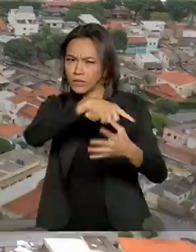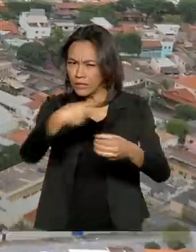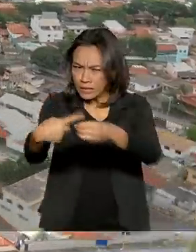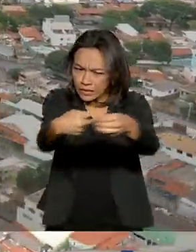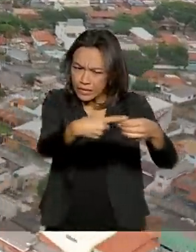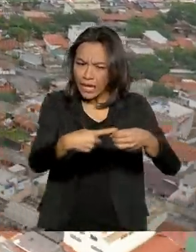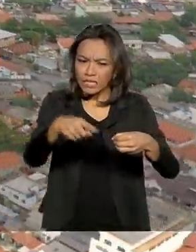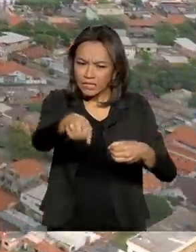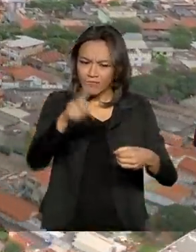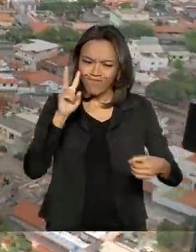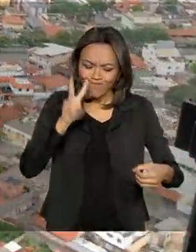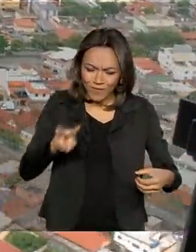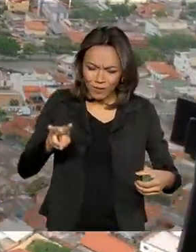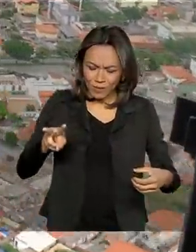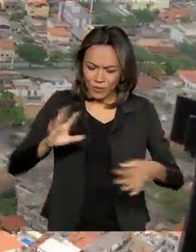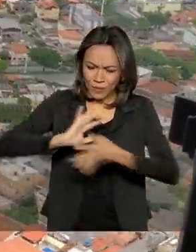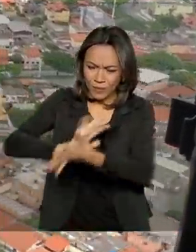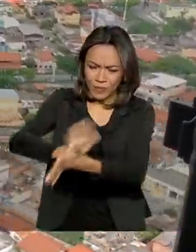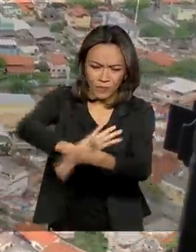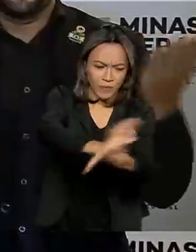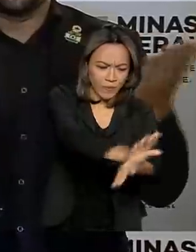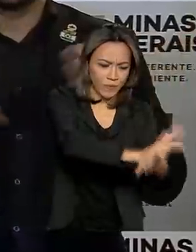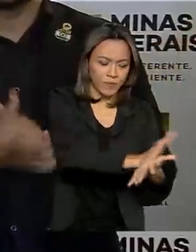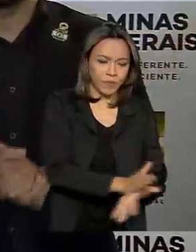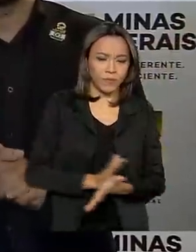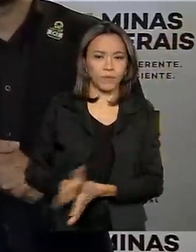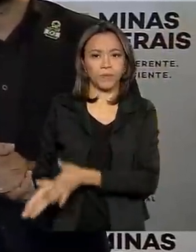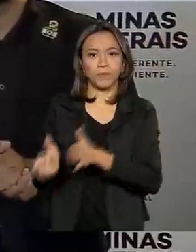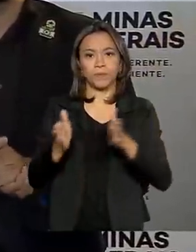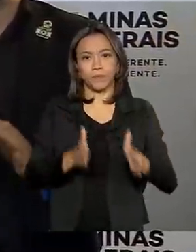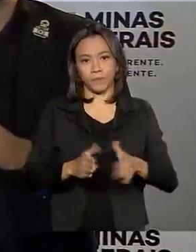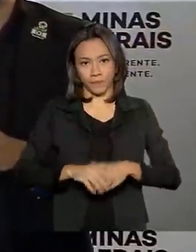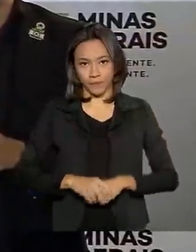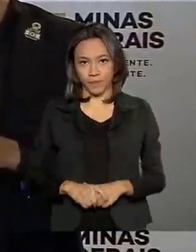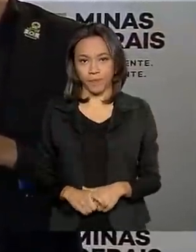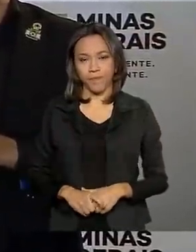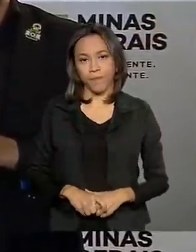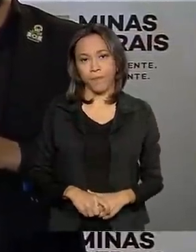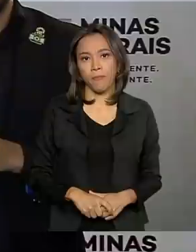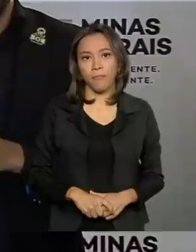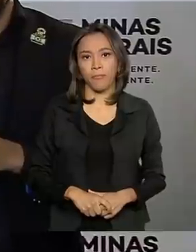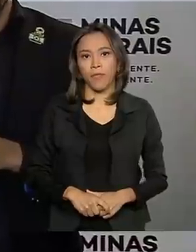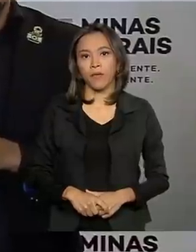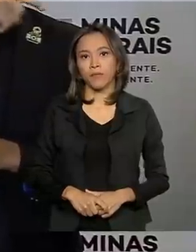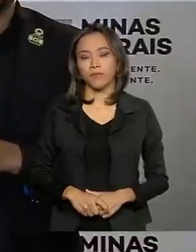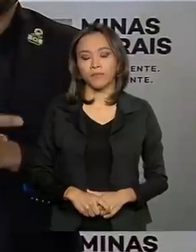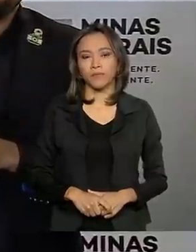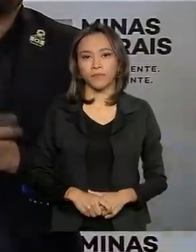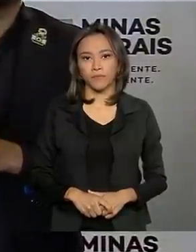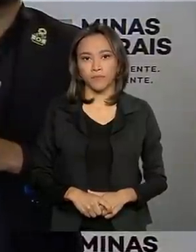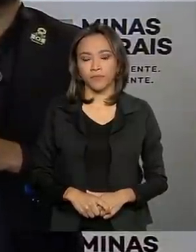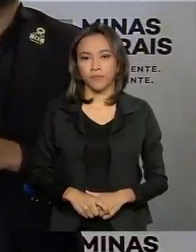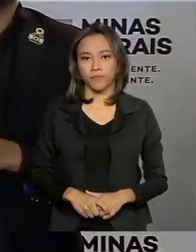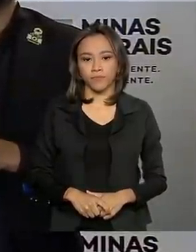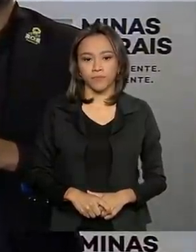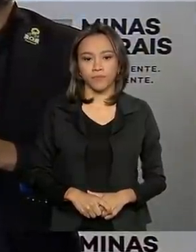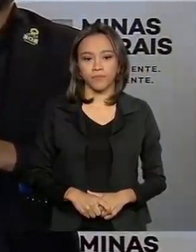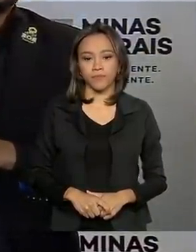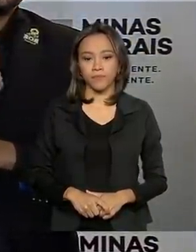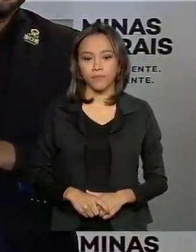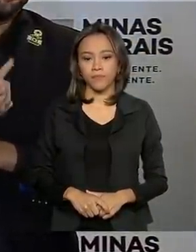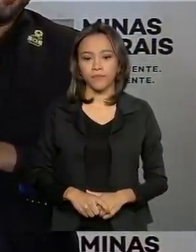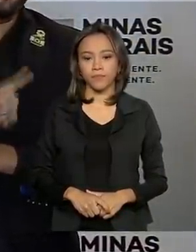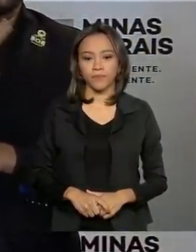rastro de destruição em todas elas. São dias difíceis para Minas Gerais, uma parte do Espírito